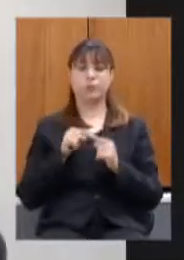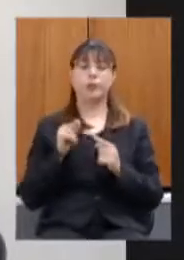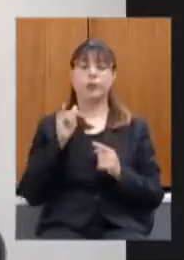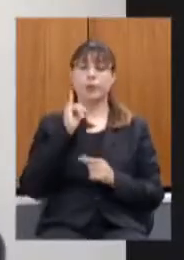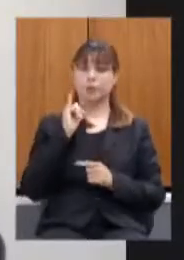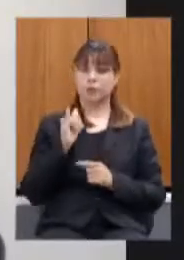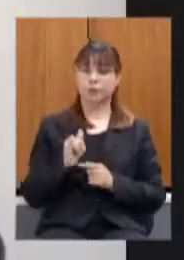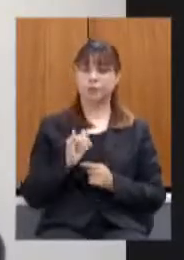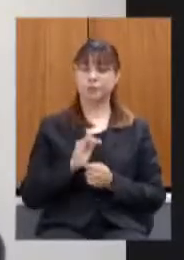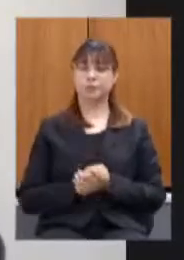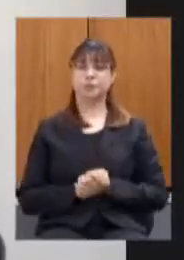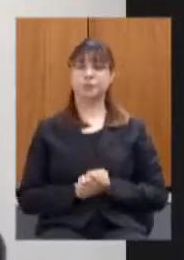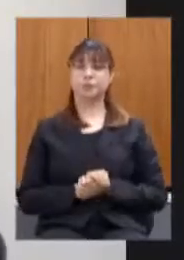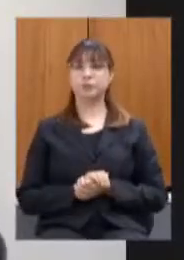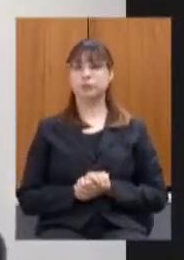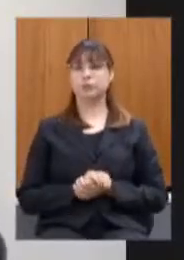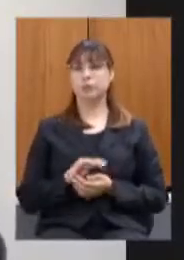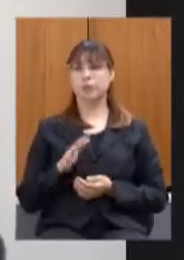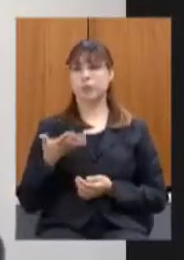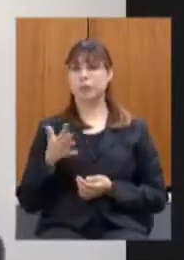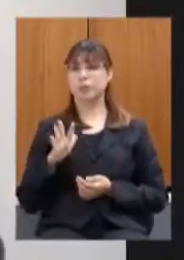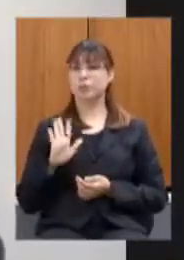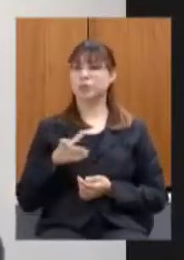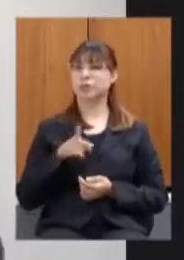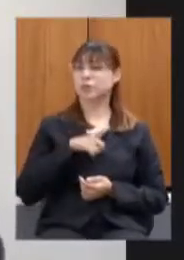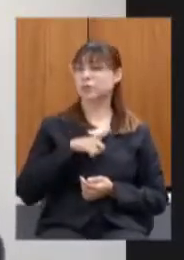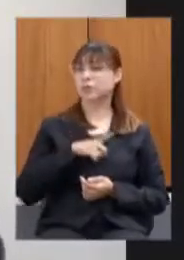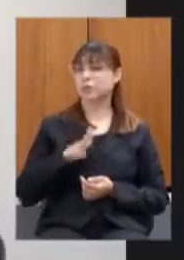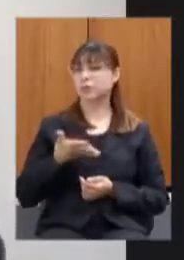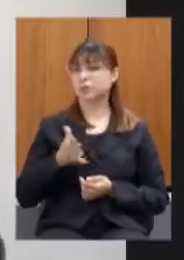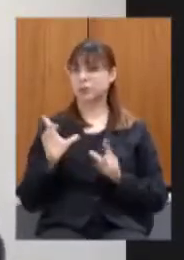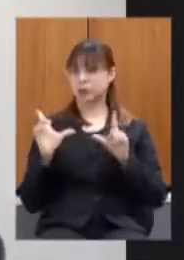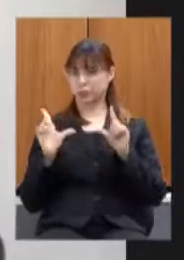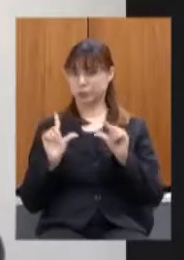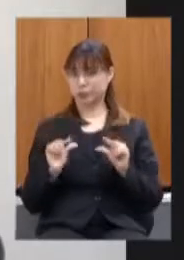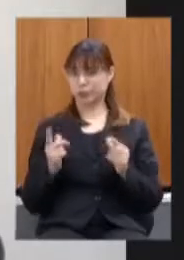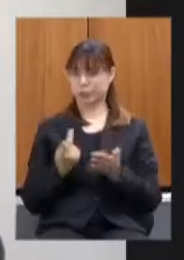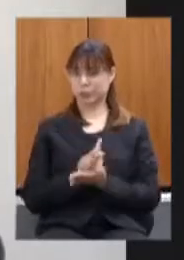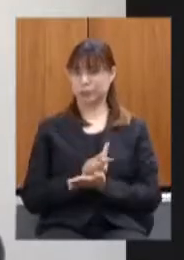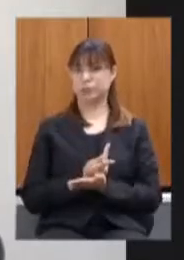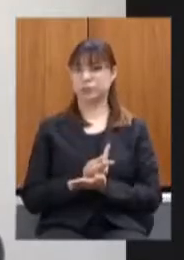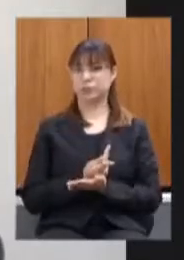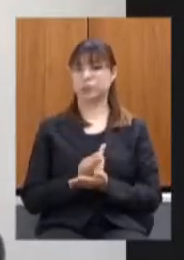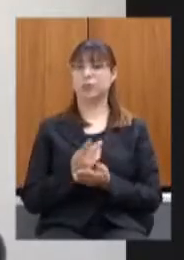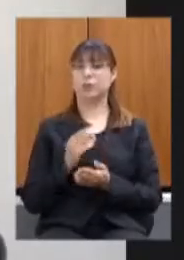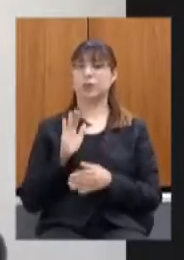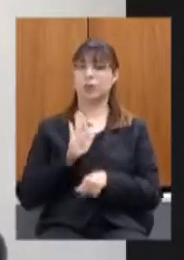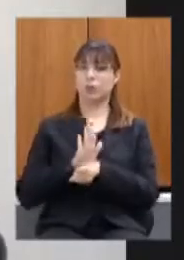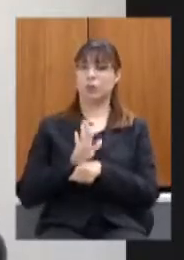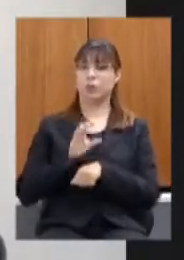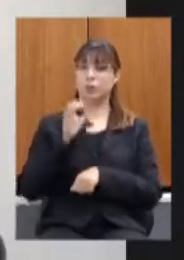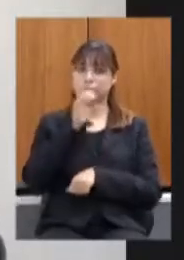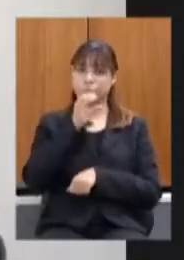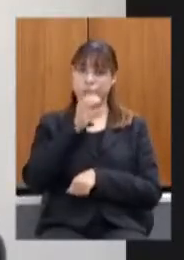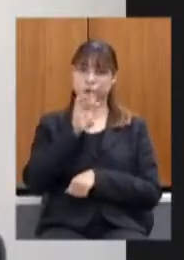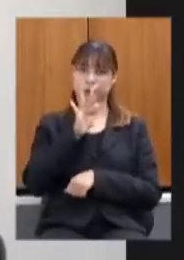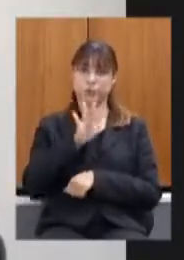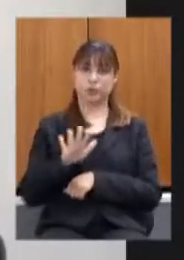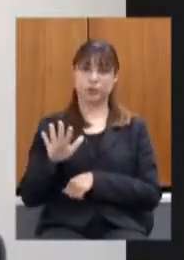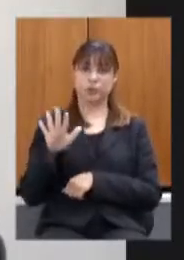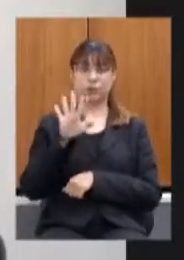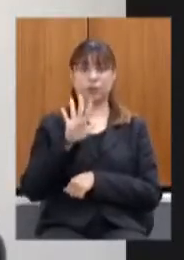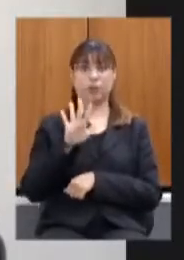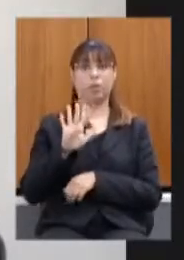teremos provavelmente já temos a diminuição do auxílio emergencial federal e provavelmente até a sua